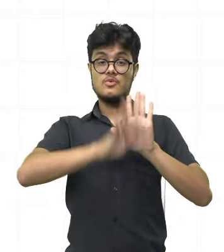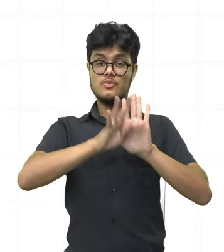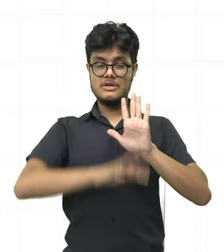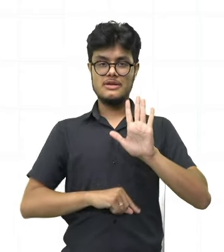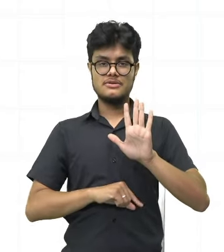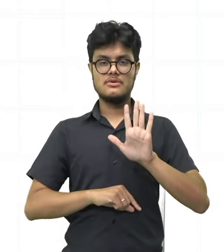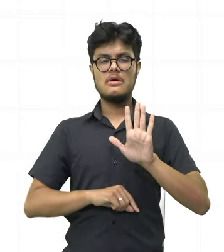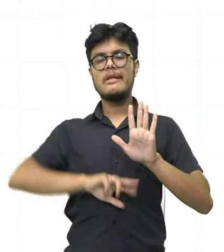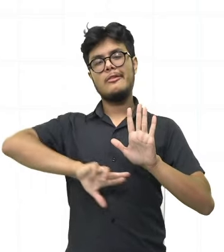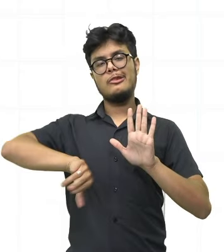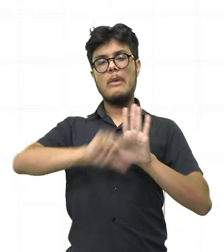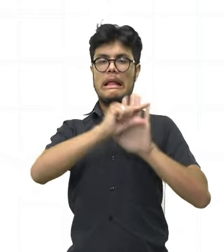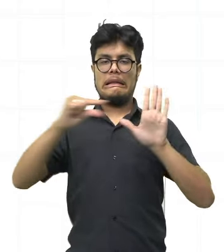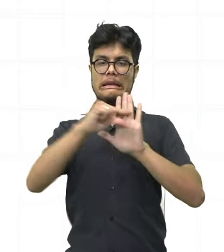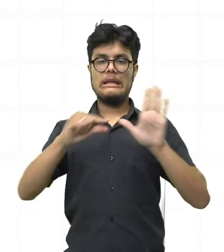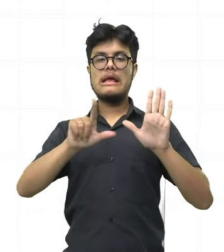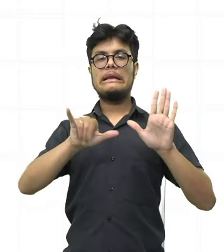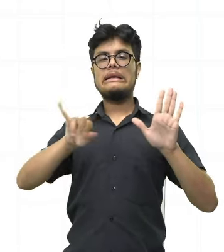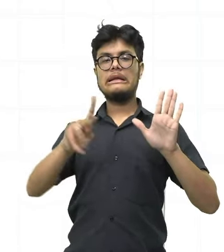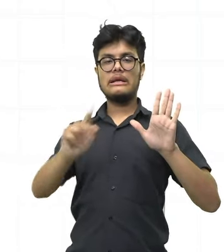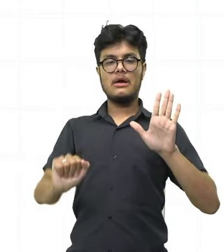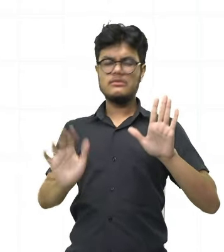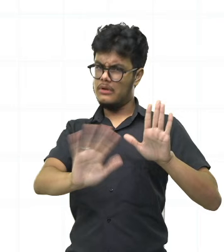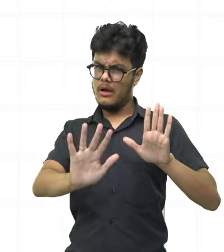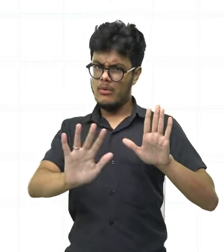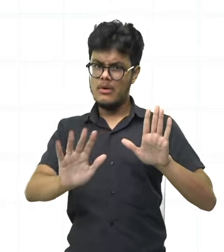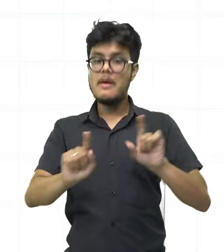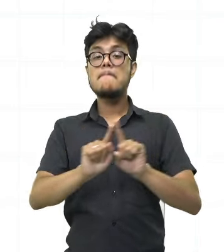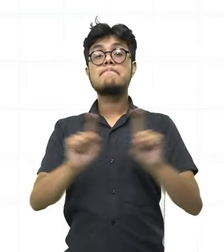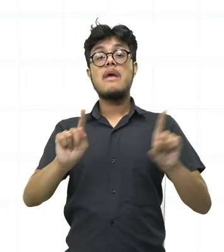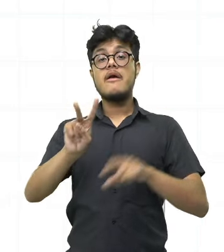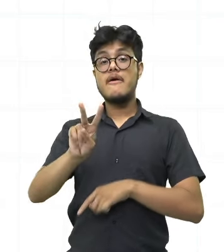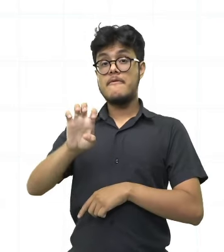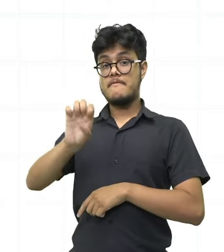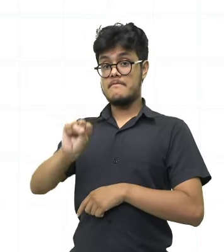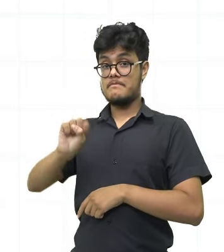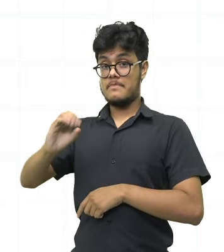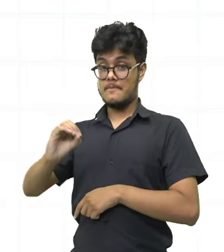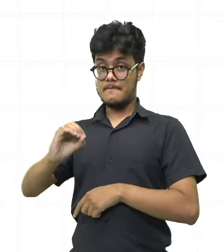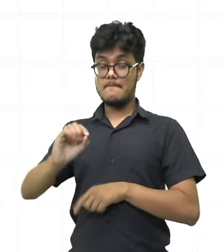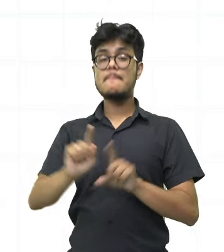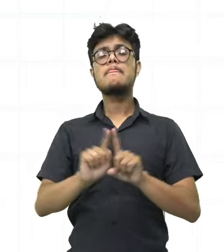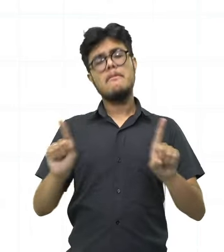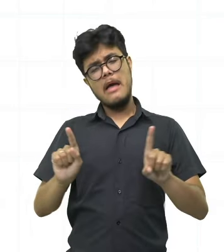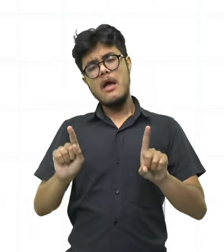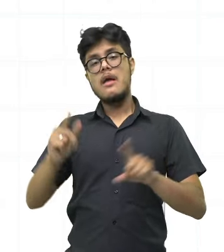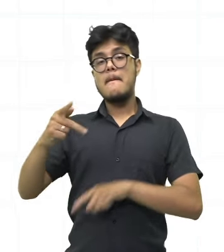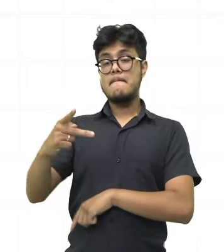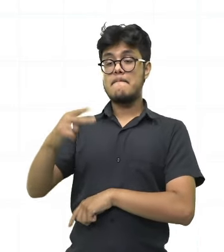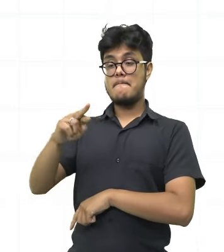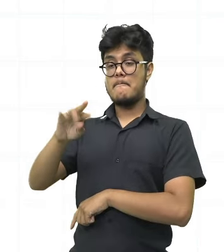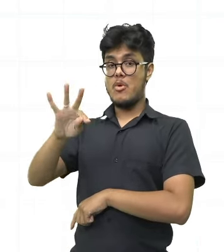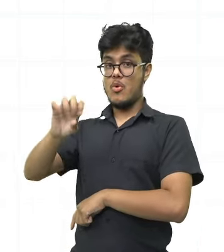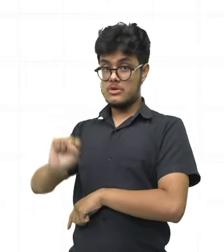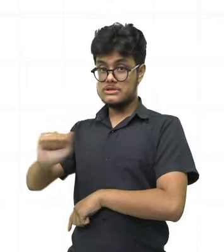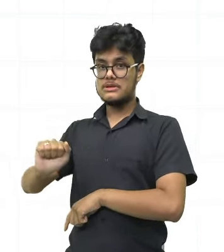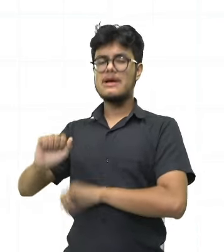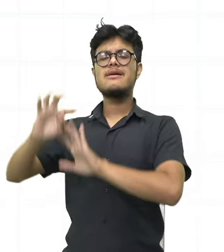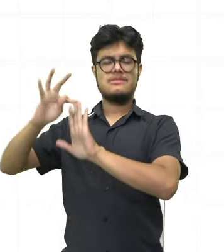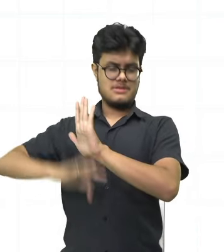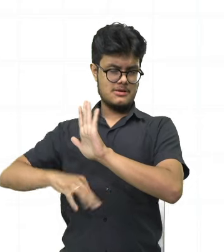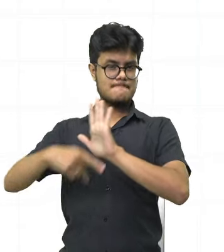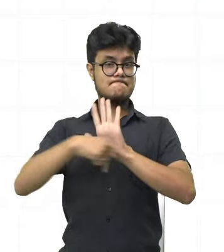não vai dizer linha. A gente fala que é linha quando a gente está lá na prosa. O seria uma prosa? Esses nossos textos que a gente já vem vendo, né?